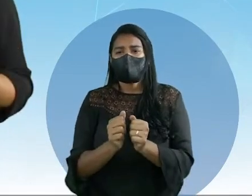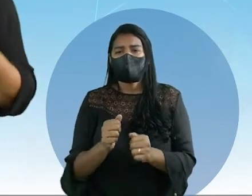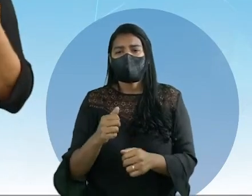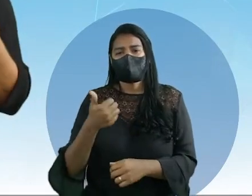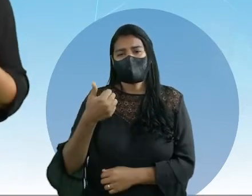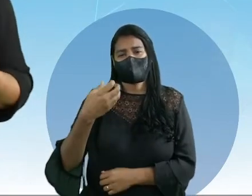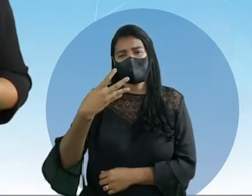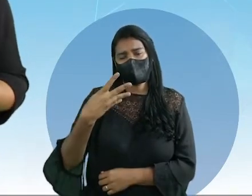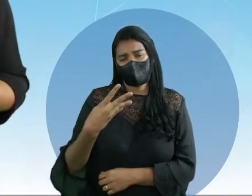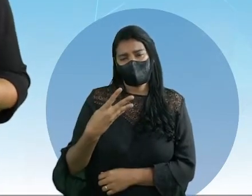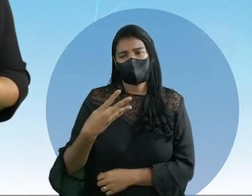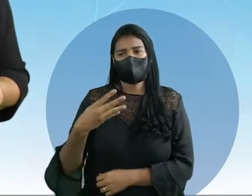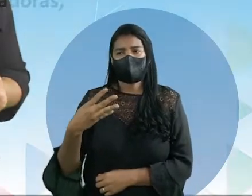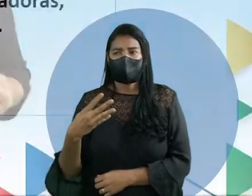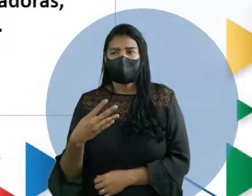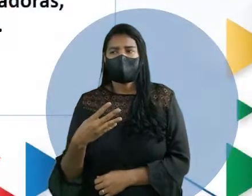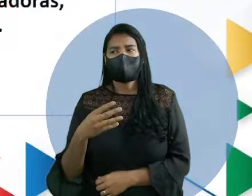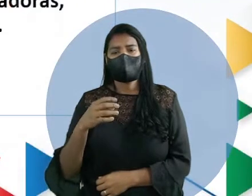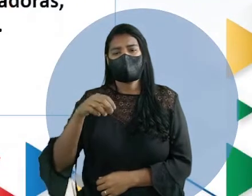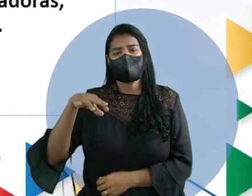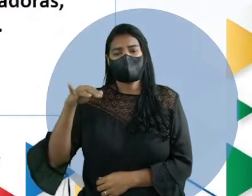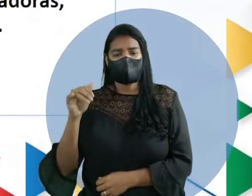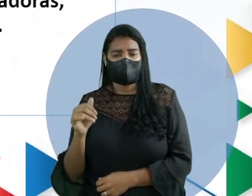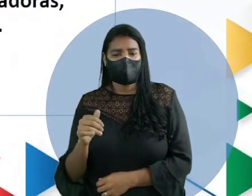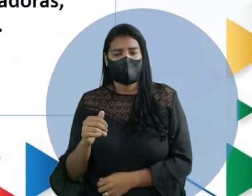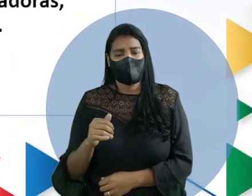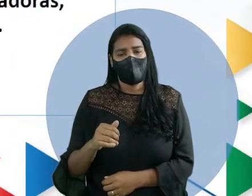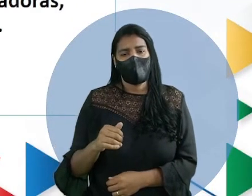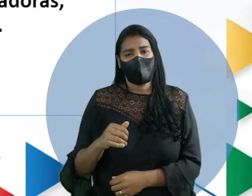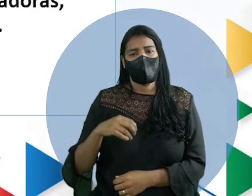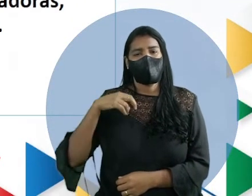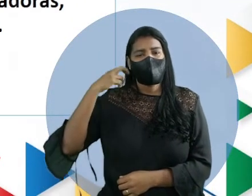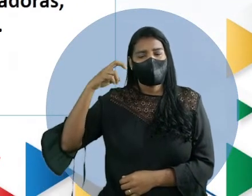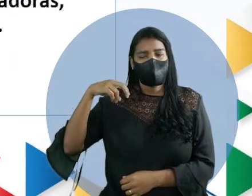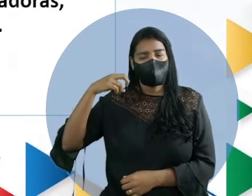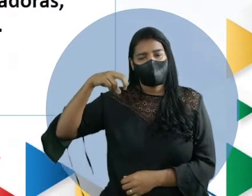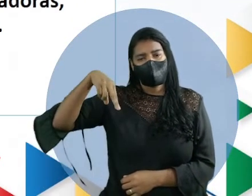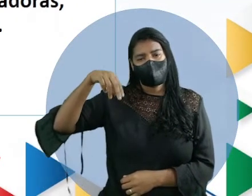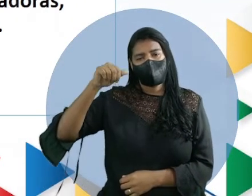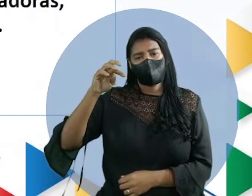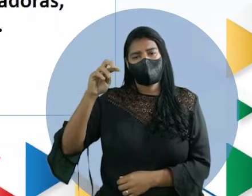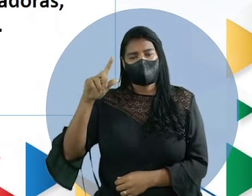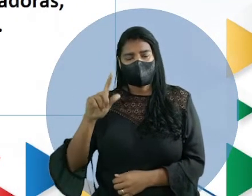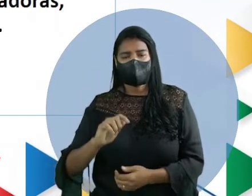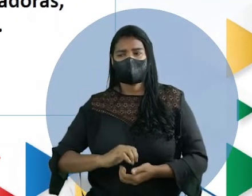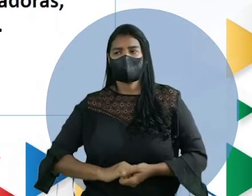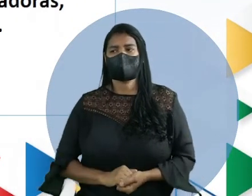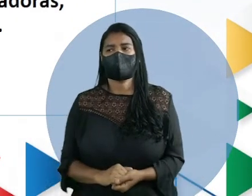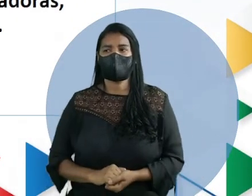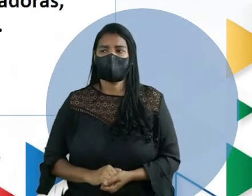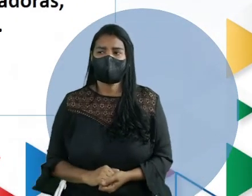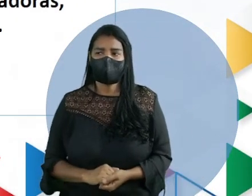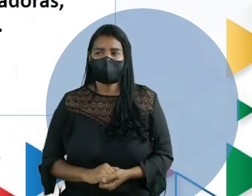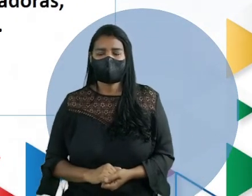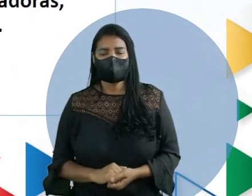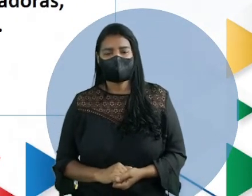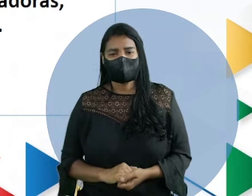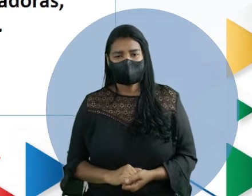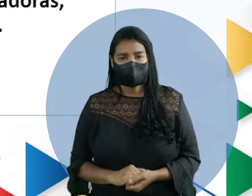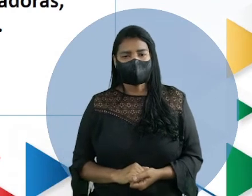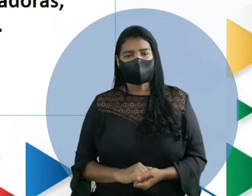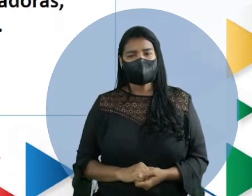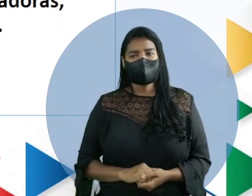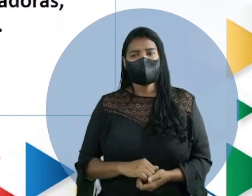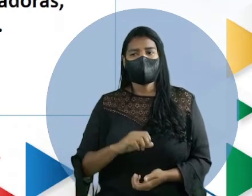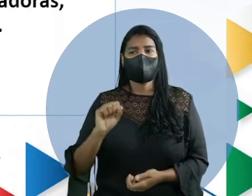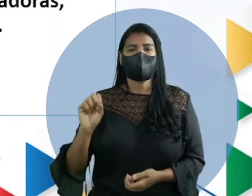144 milhas náuticas de Natal, lá no Rio Grande do Norte. O único atal do Atlântico Sul,